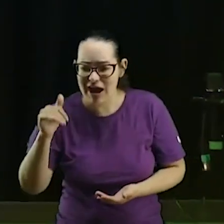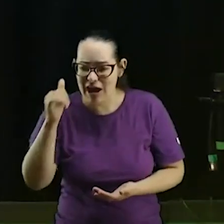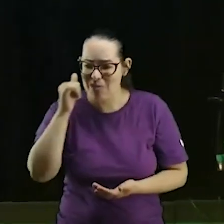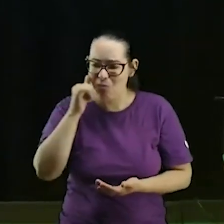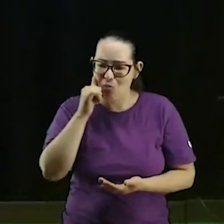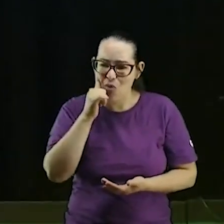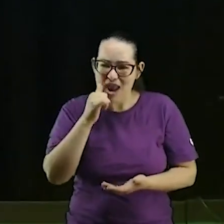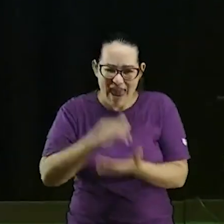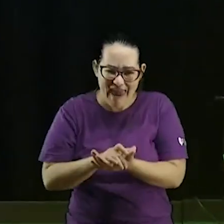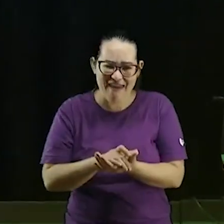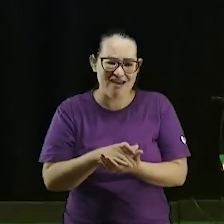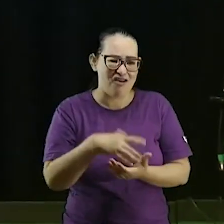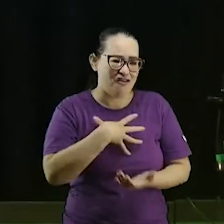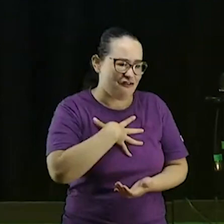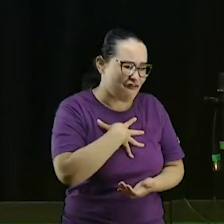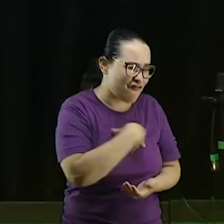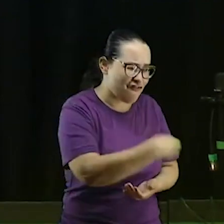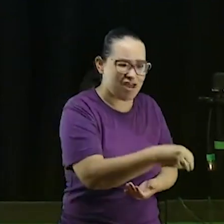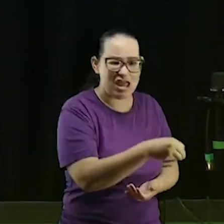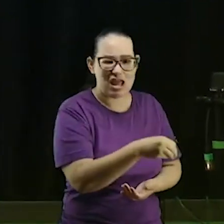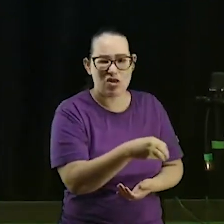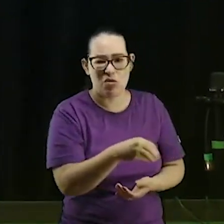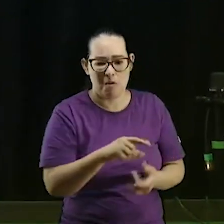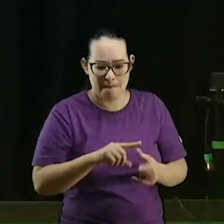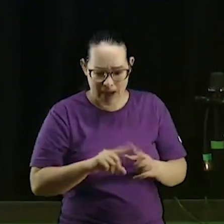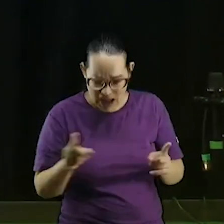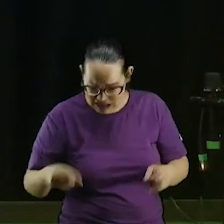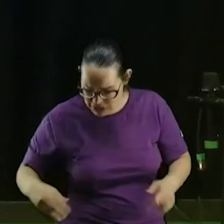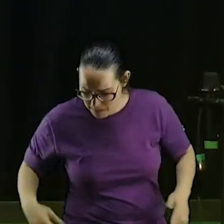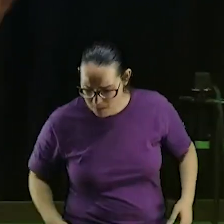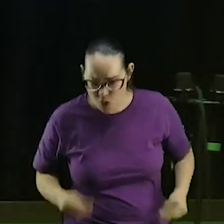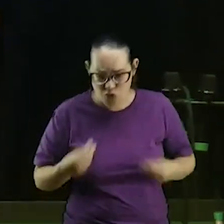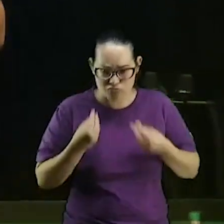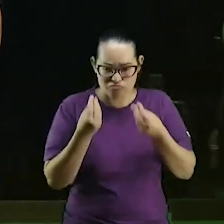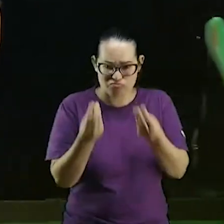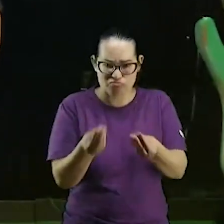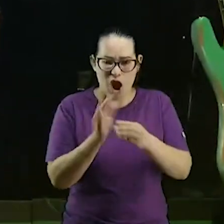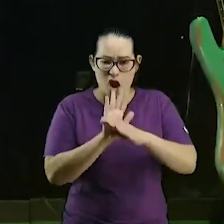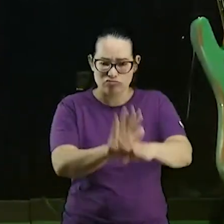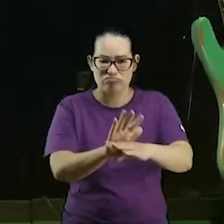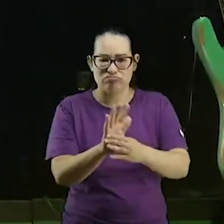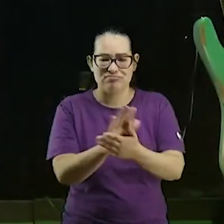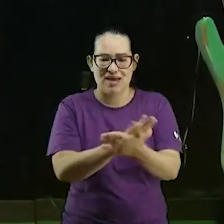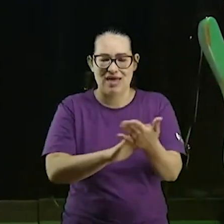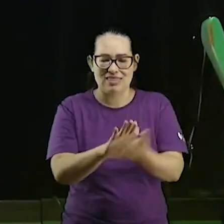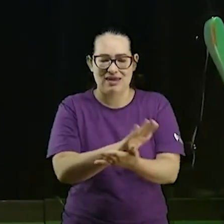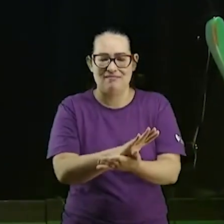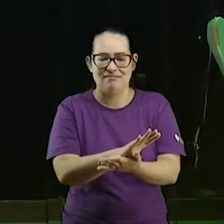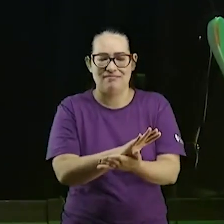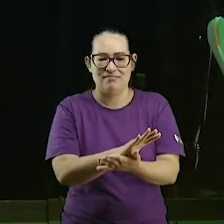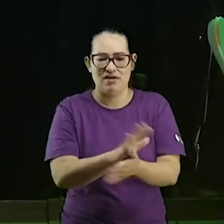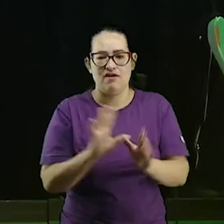com a tua família mas não mexe no teu bolso não celebre a festa para o Senhor